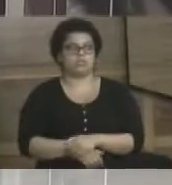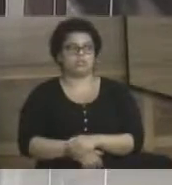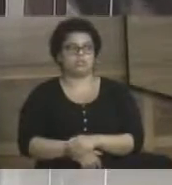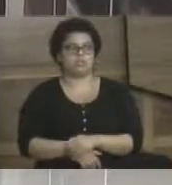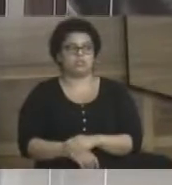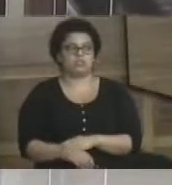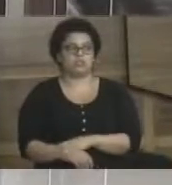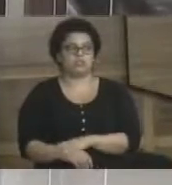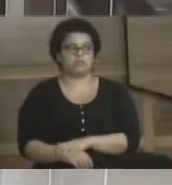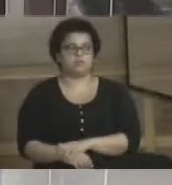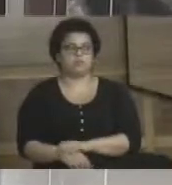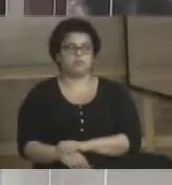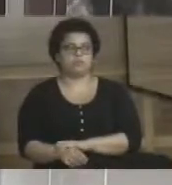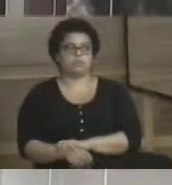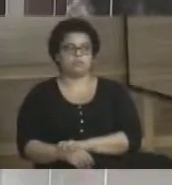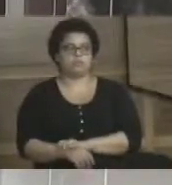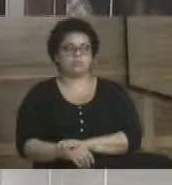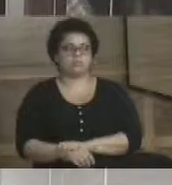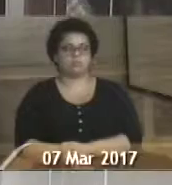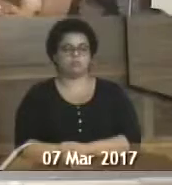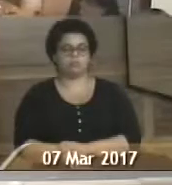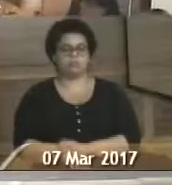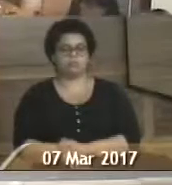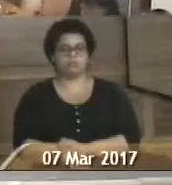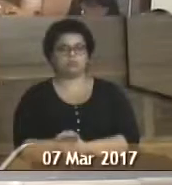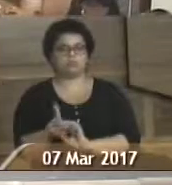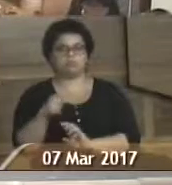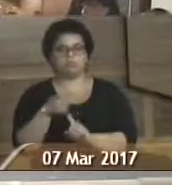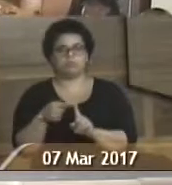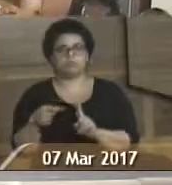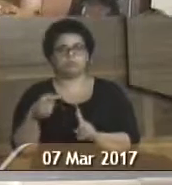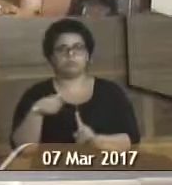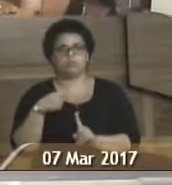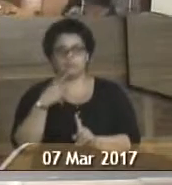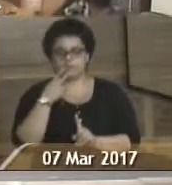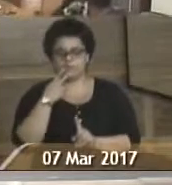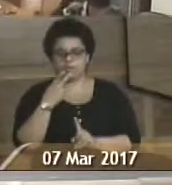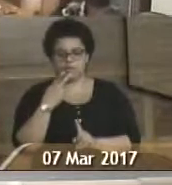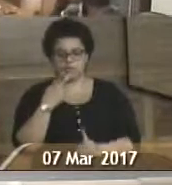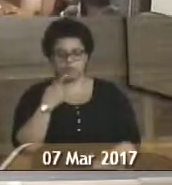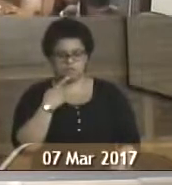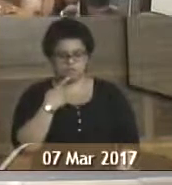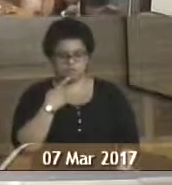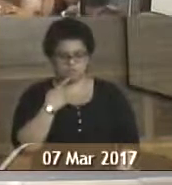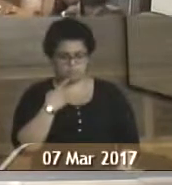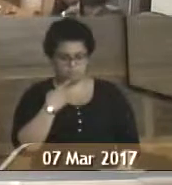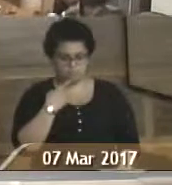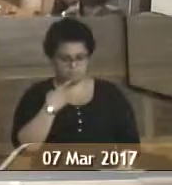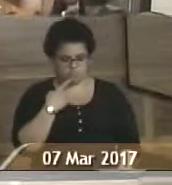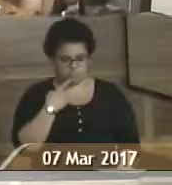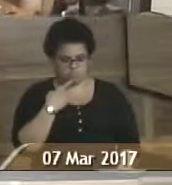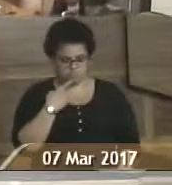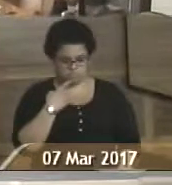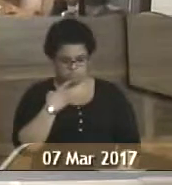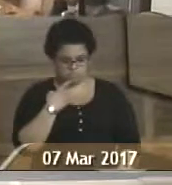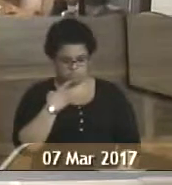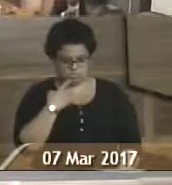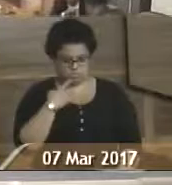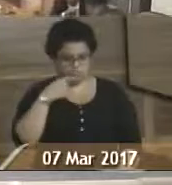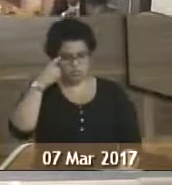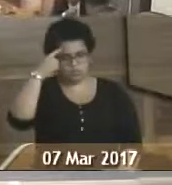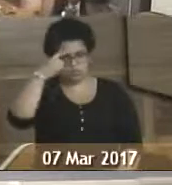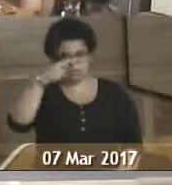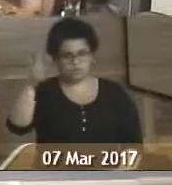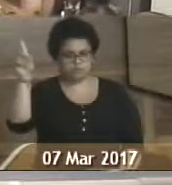eu pedir uma parte para a senhora nessa questão ainda do óbito, que é uma situação muito dura, na semana